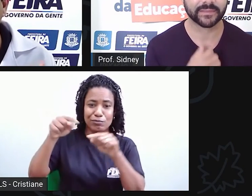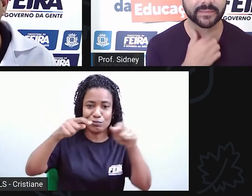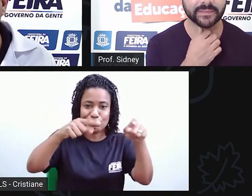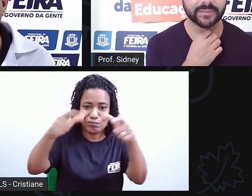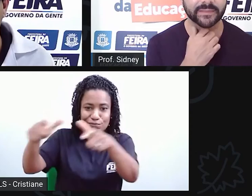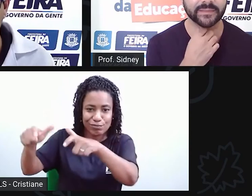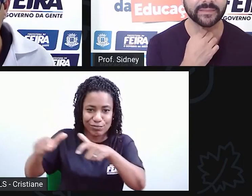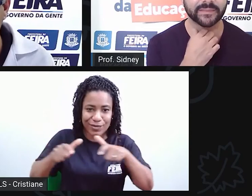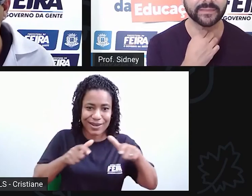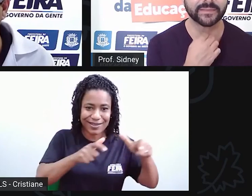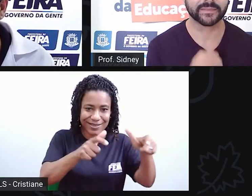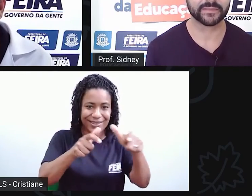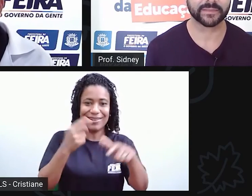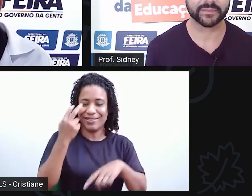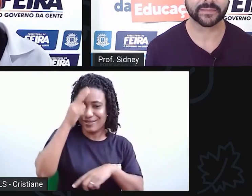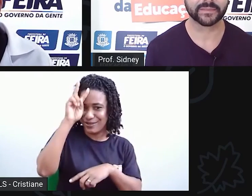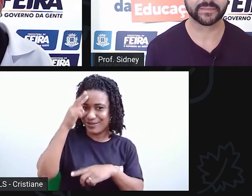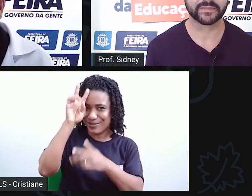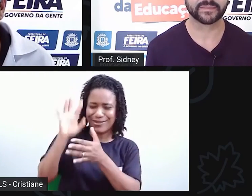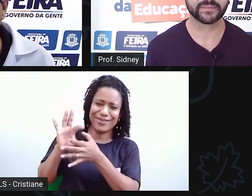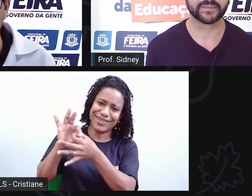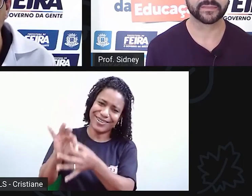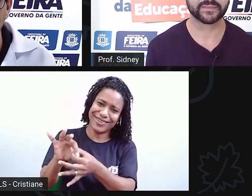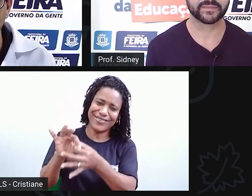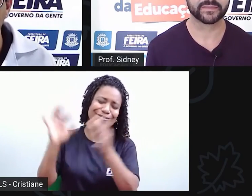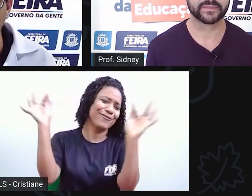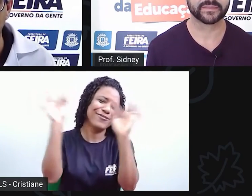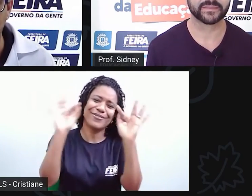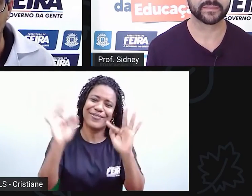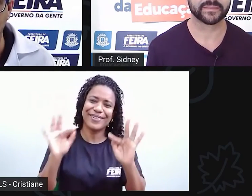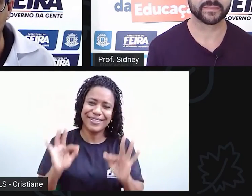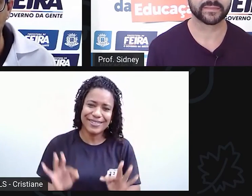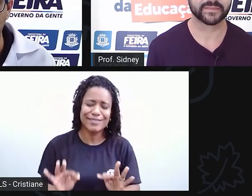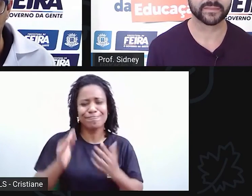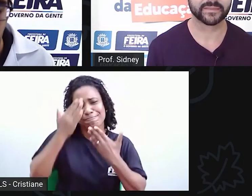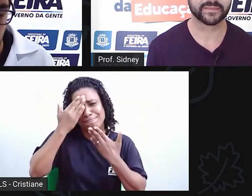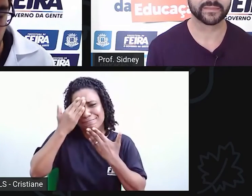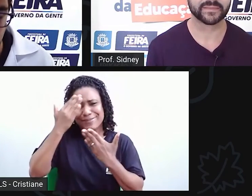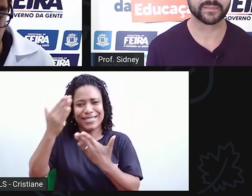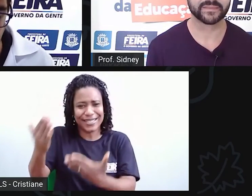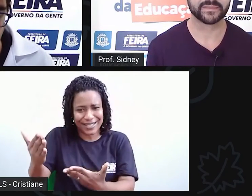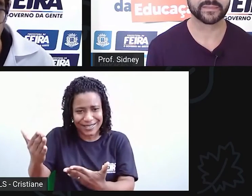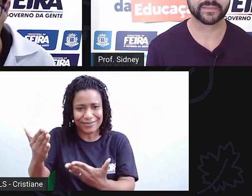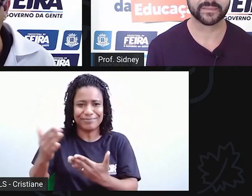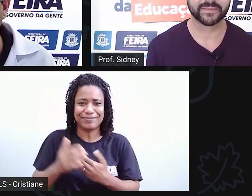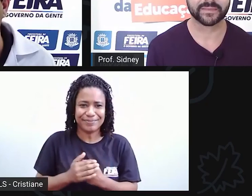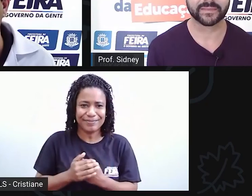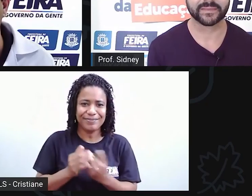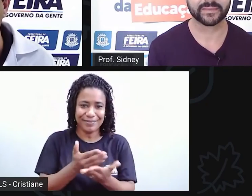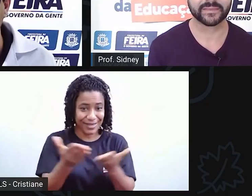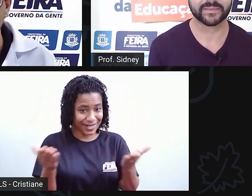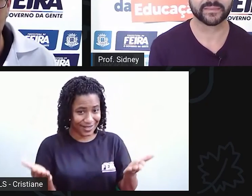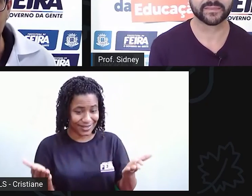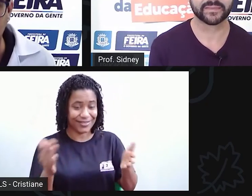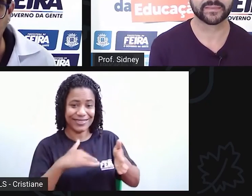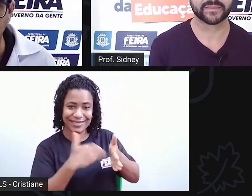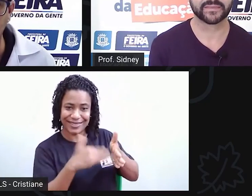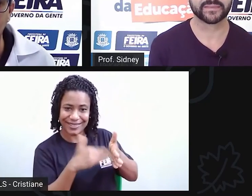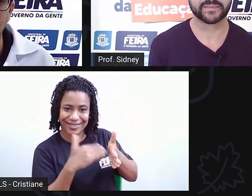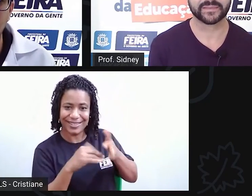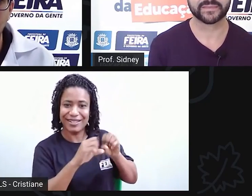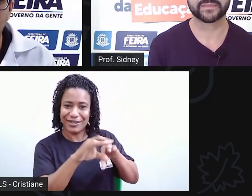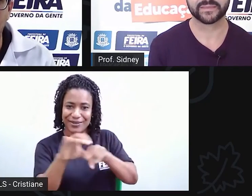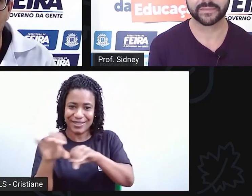eu estou super feliz de ter te recebido aqui hoje, Sidney. Muito obrigado em nome da Secretaria de Educação, de todos os nossos